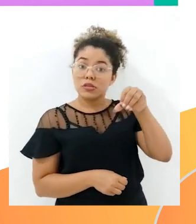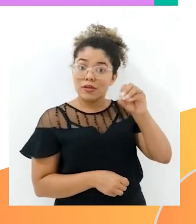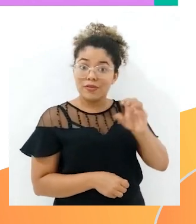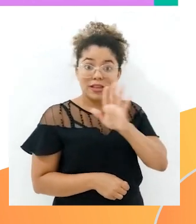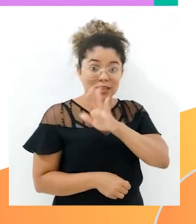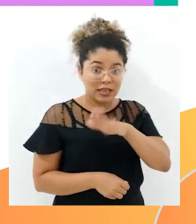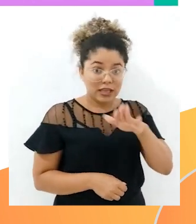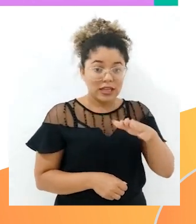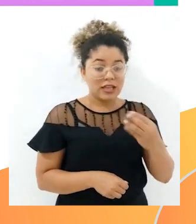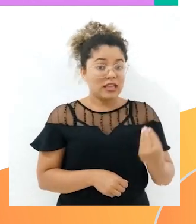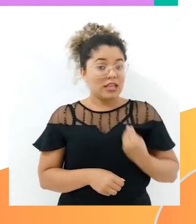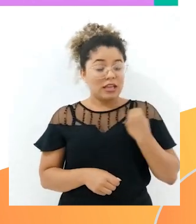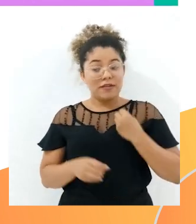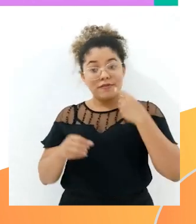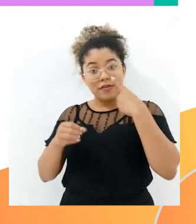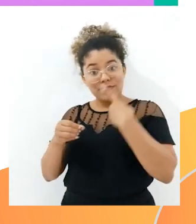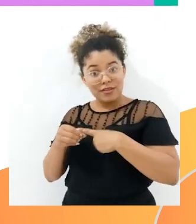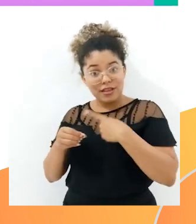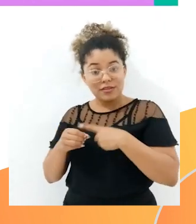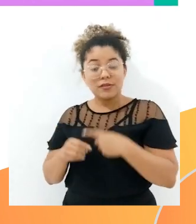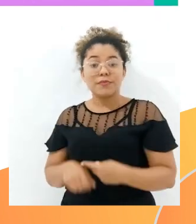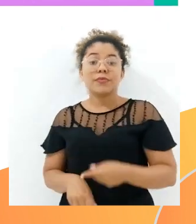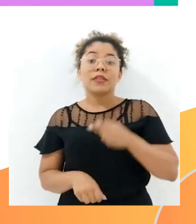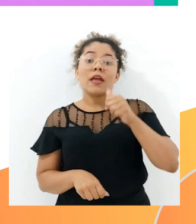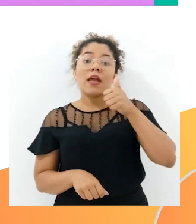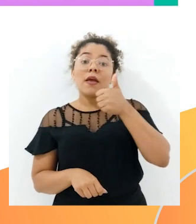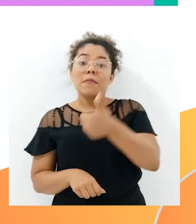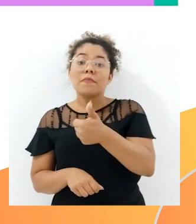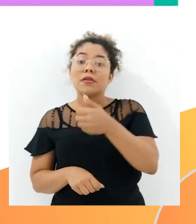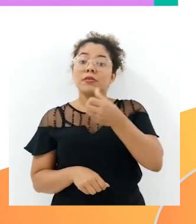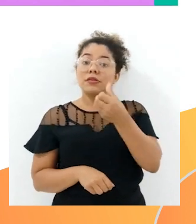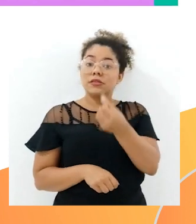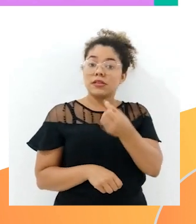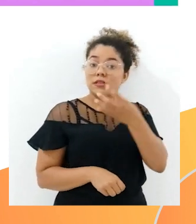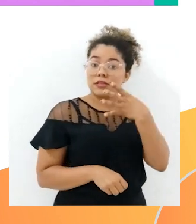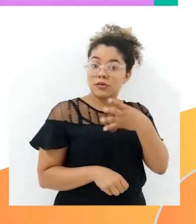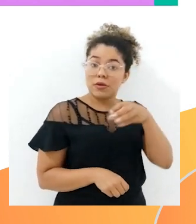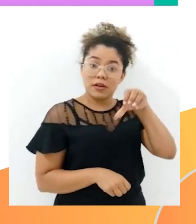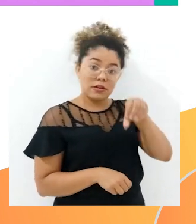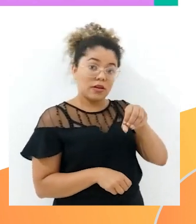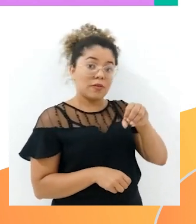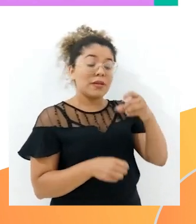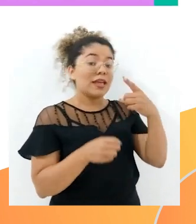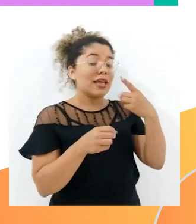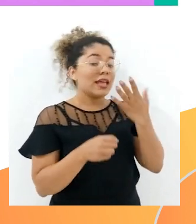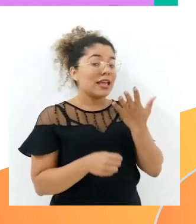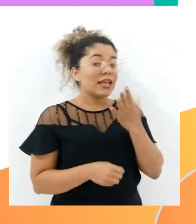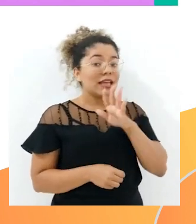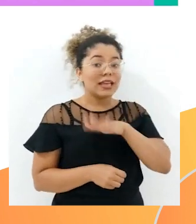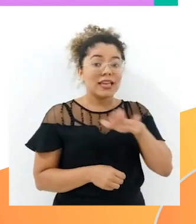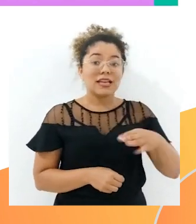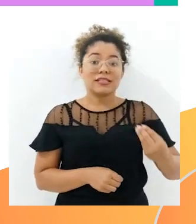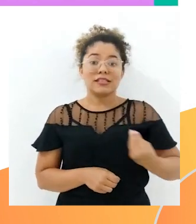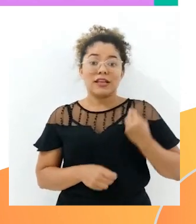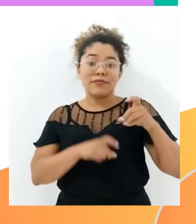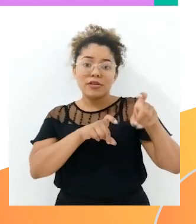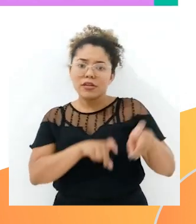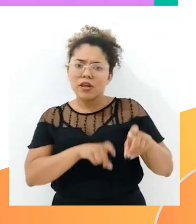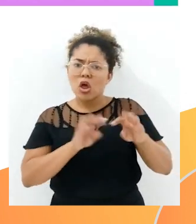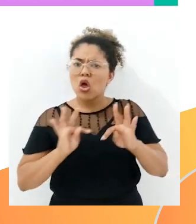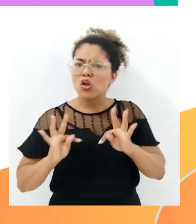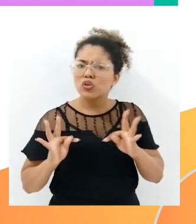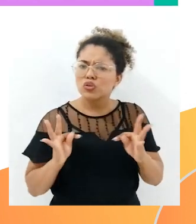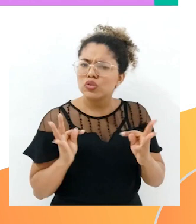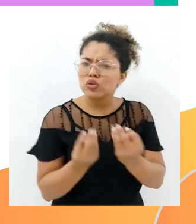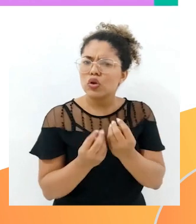urbana, aquelas que moram na cidade, e 1.649 crianças da zona rural. Ao todo, né,